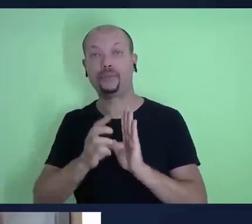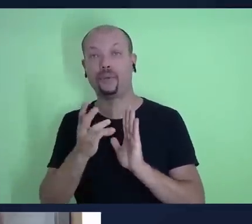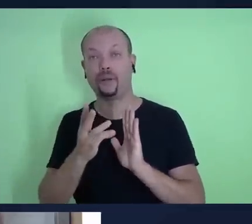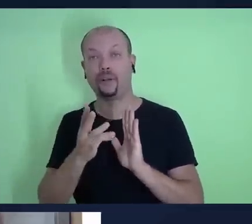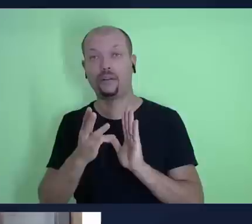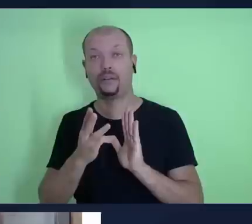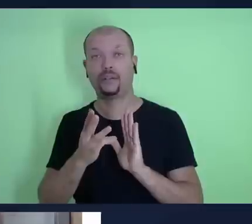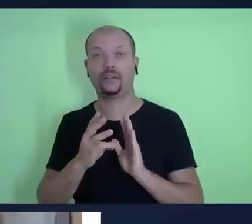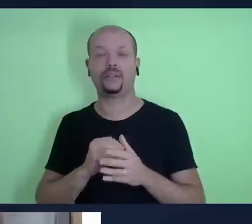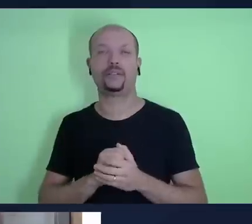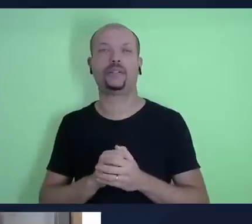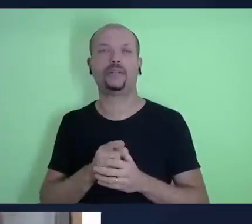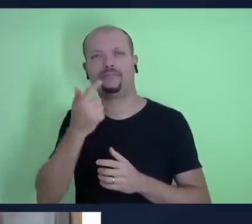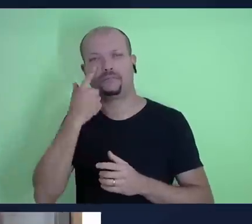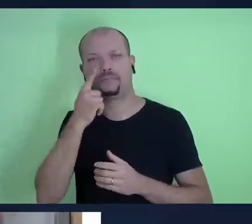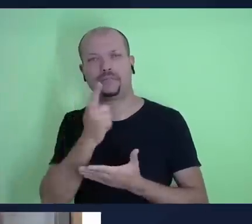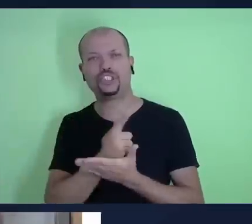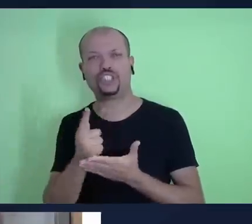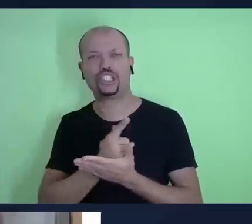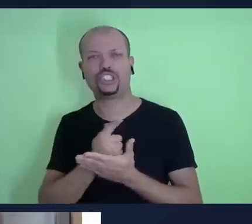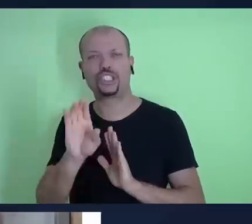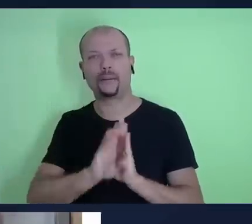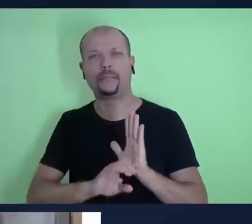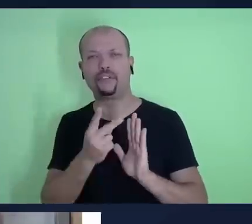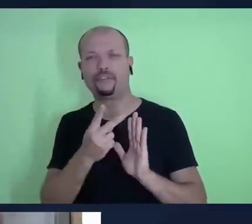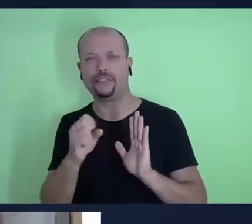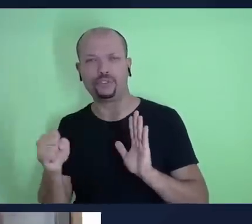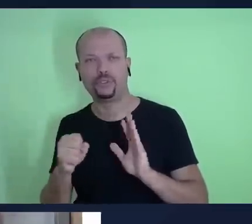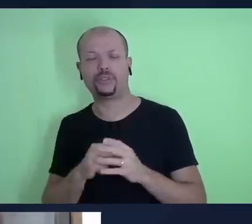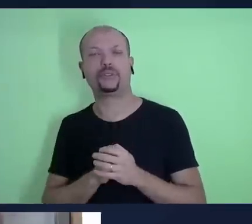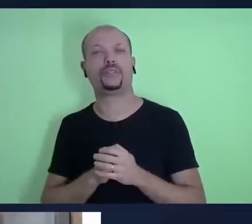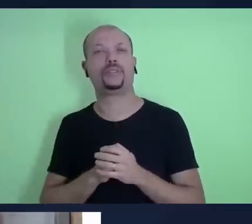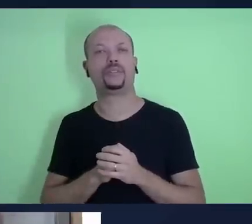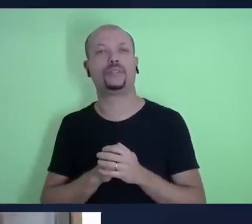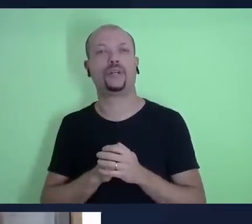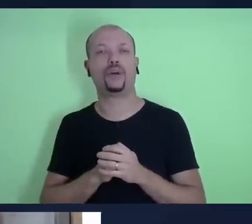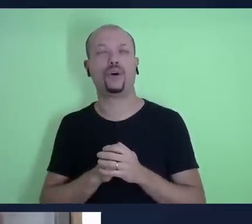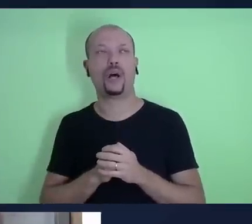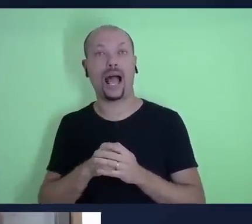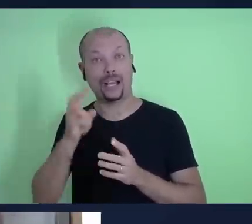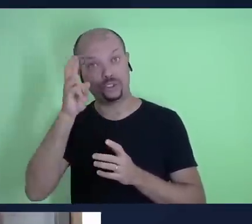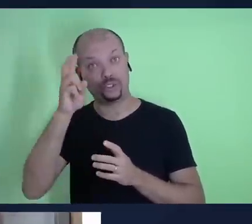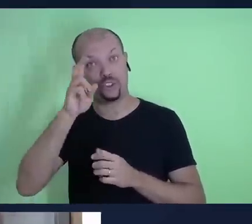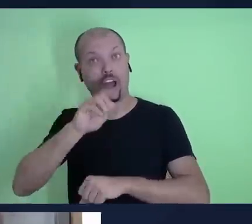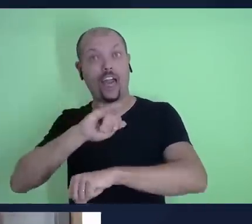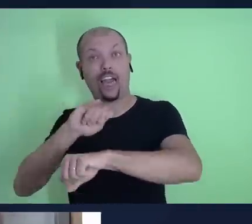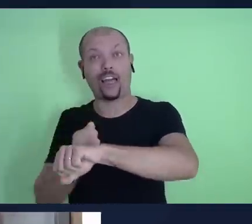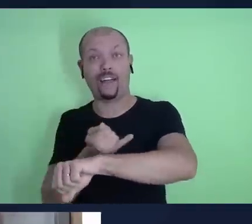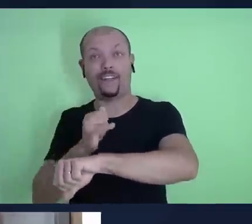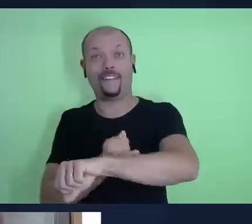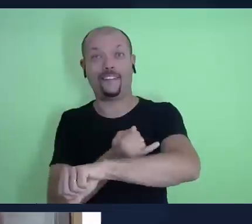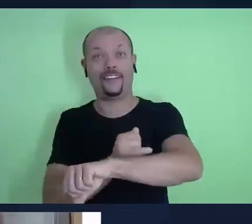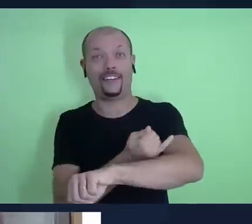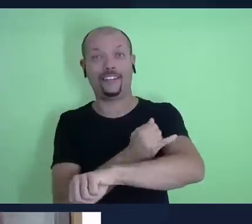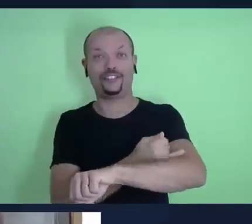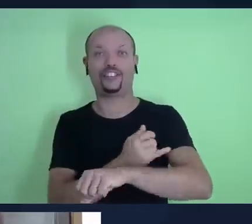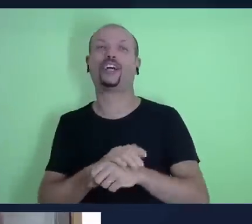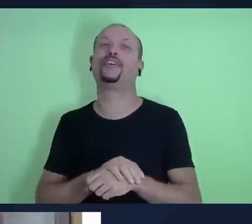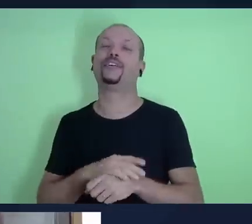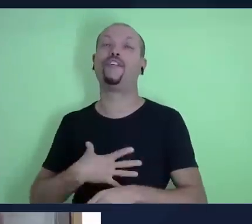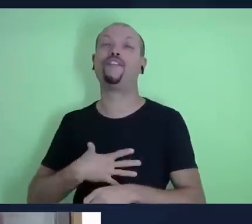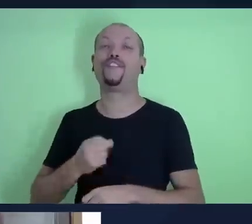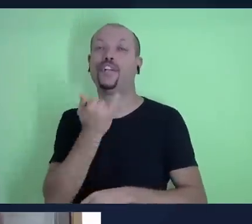Quando você vai para Gênesis 28, a gente já está na história de Jacó. Então, Jacó era filho de Isaac,